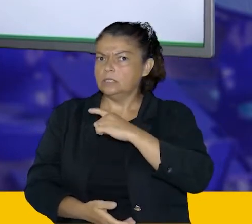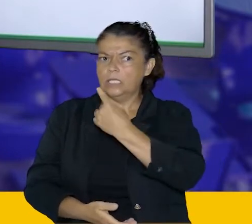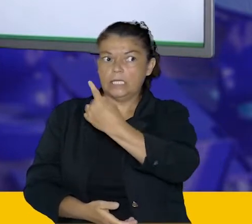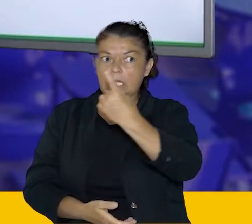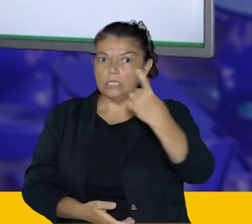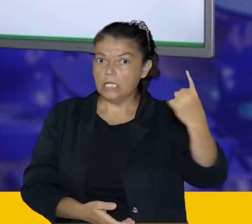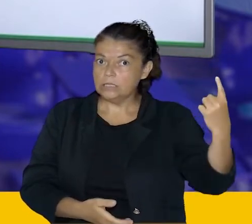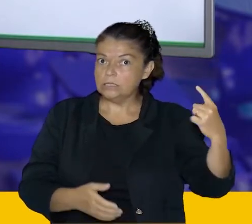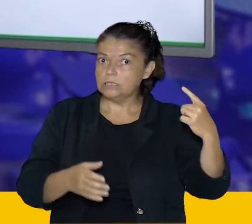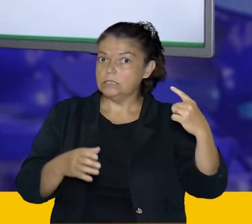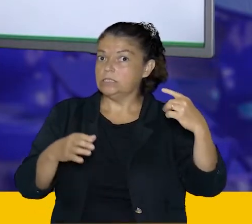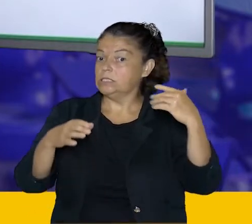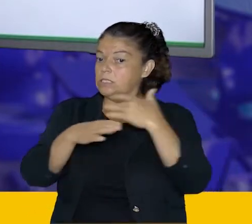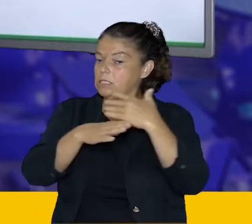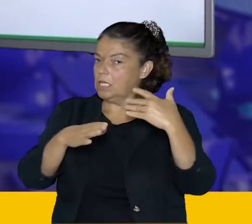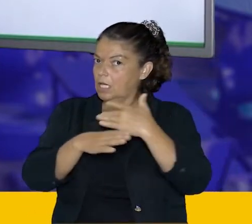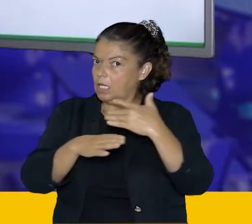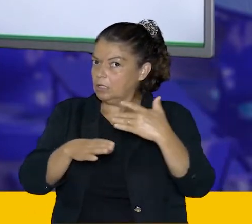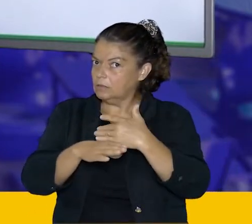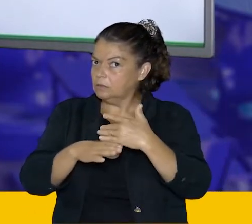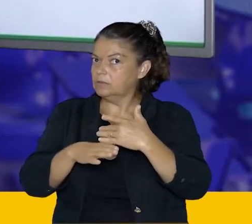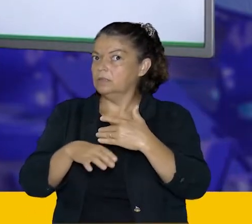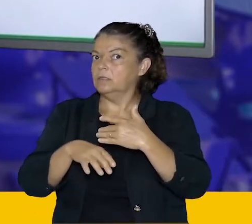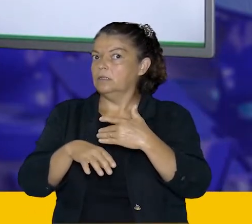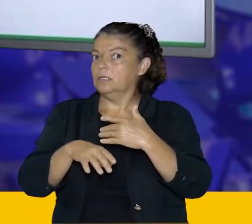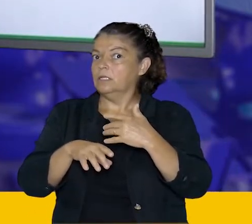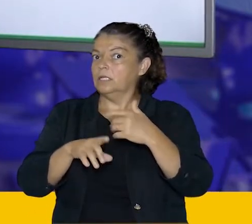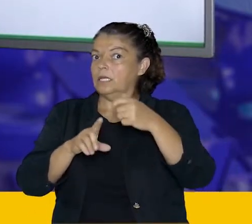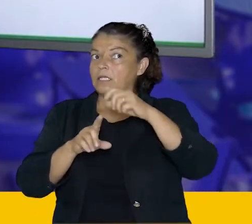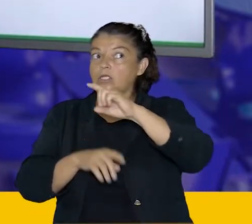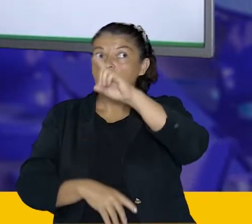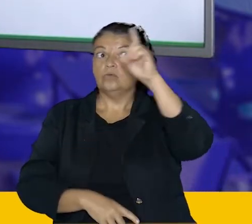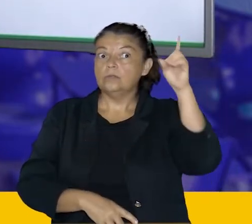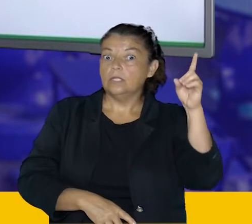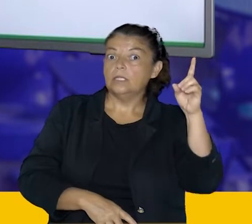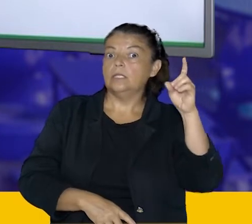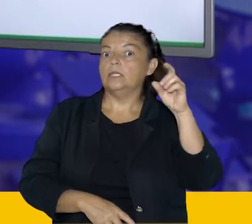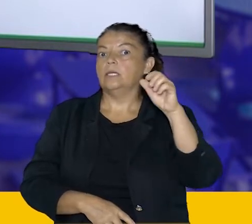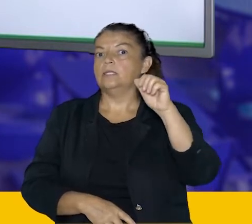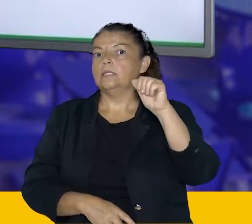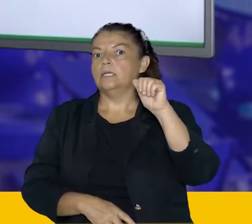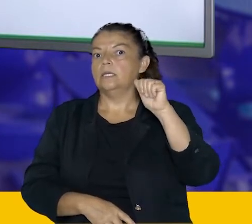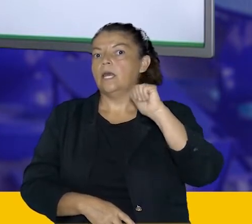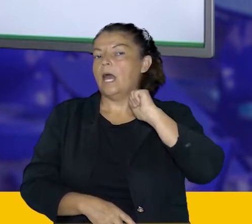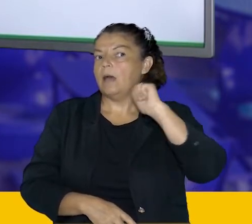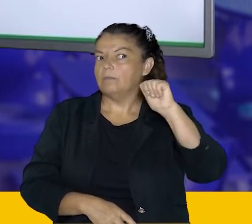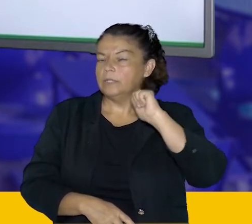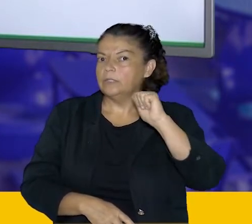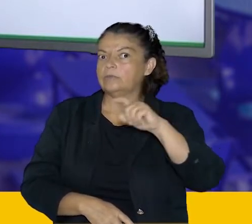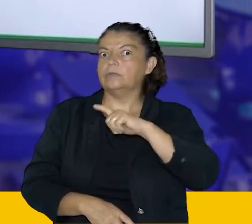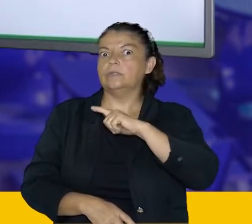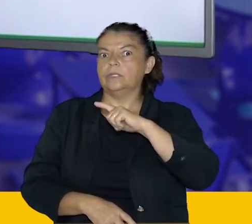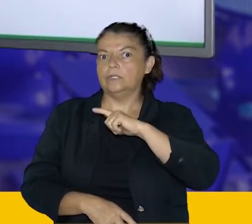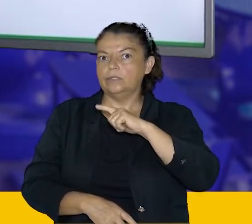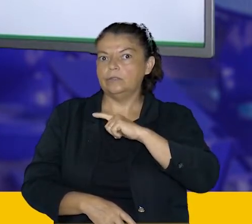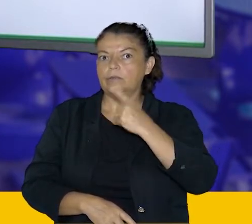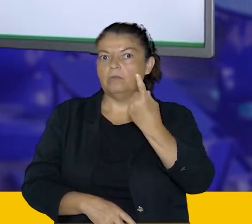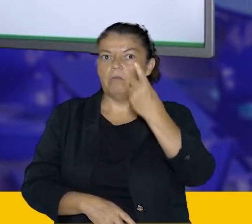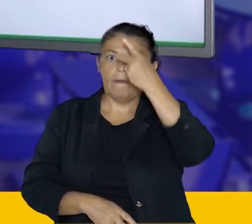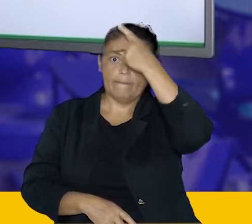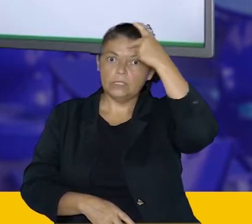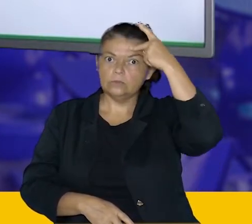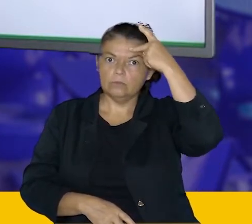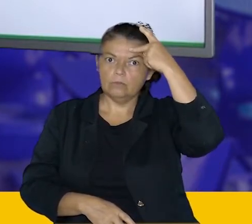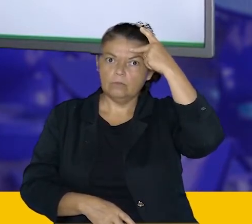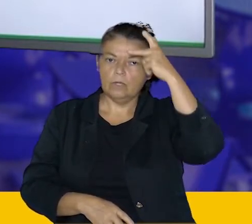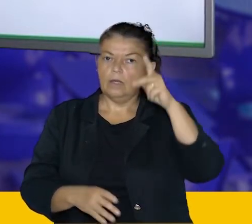cada uma dessas cidades, nessa data lá de abril, que a gente tenha um caso em cada uma. Então o foi que eu fiz? Eu peguei Caruaru